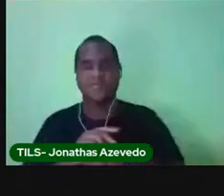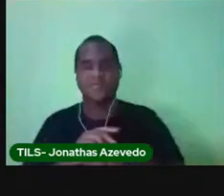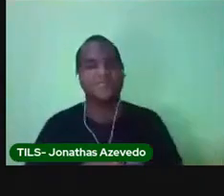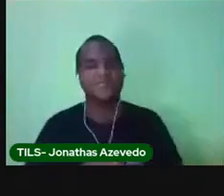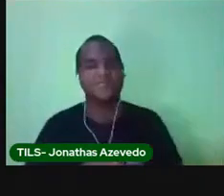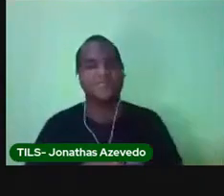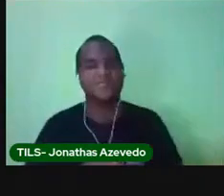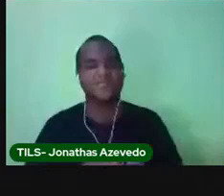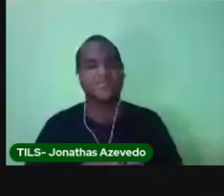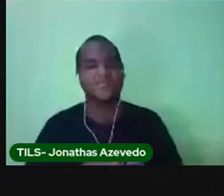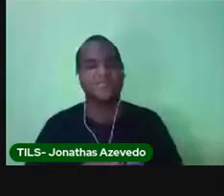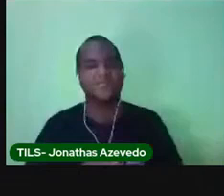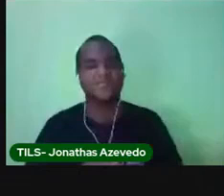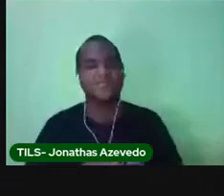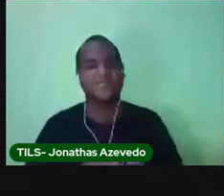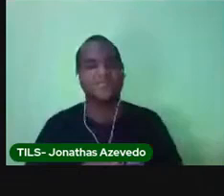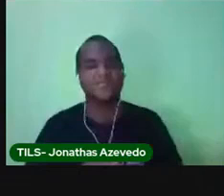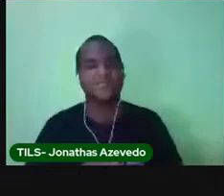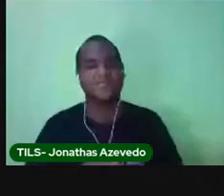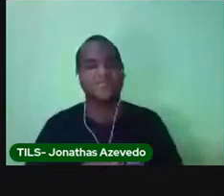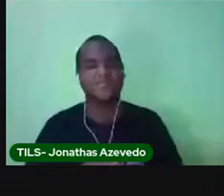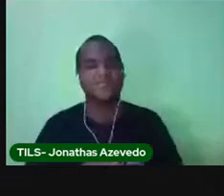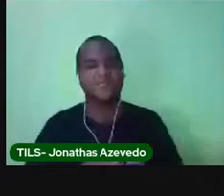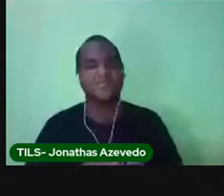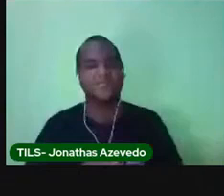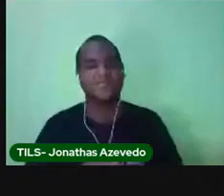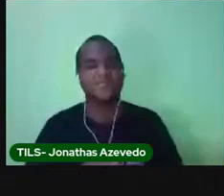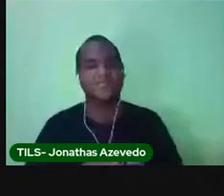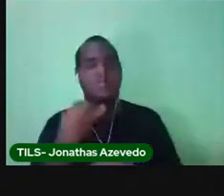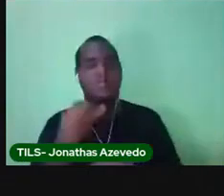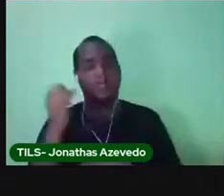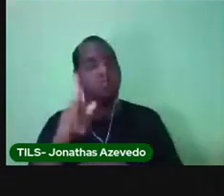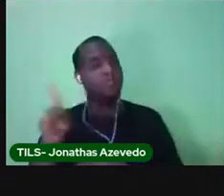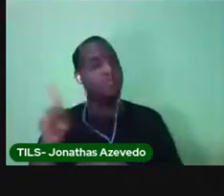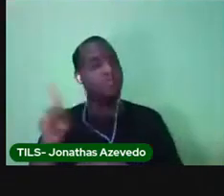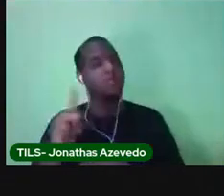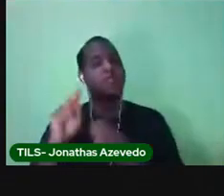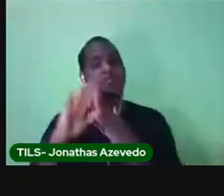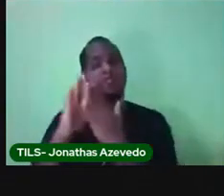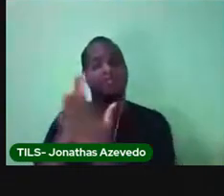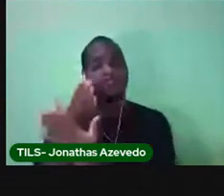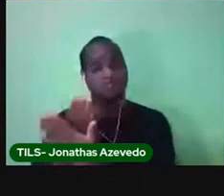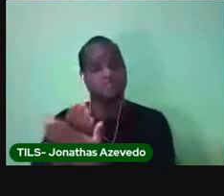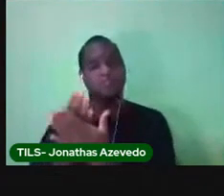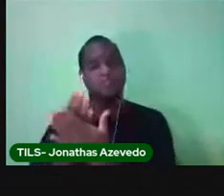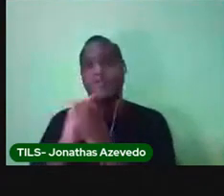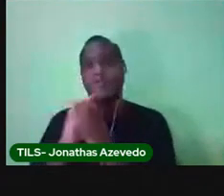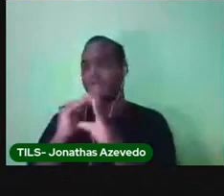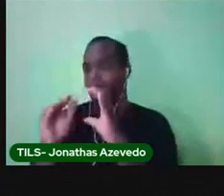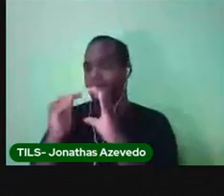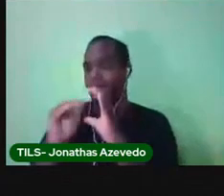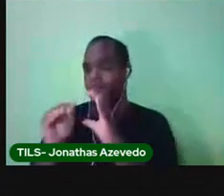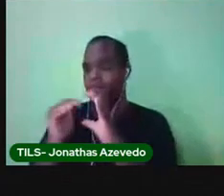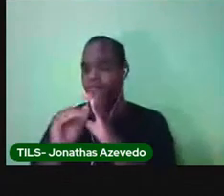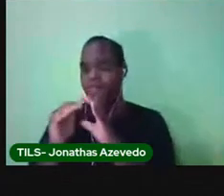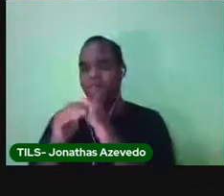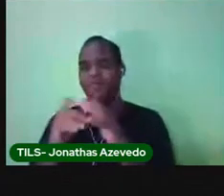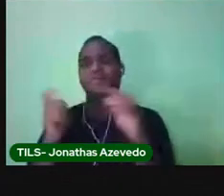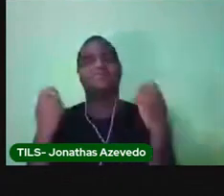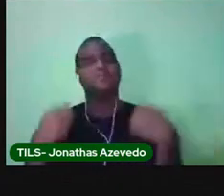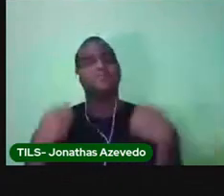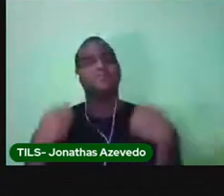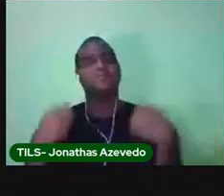não pode deixar de fazer as tarefas que a escola envia para você, ok?